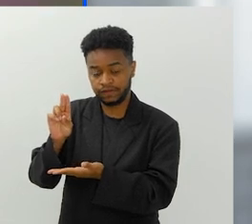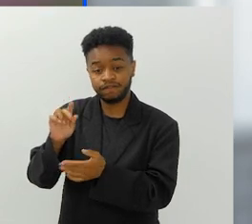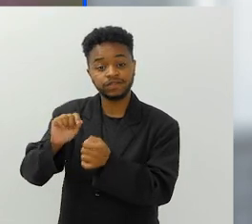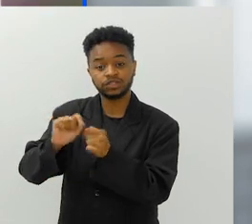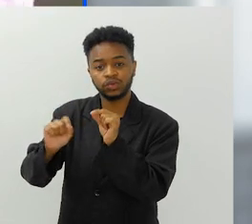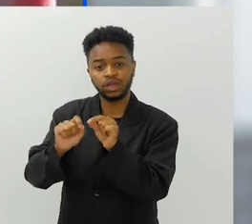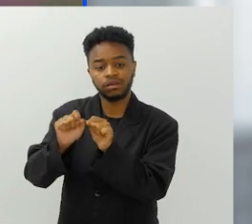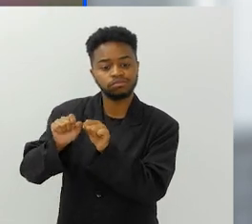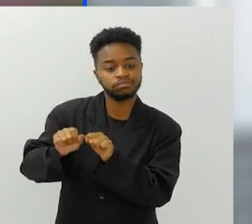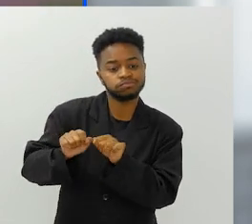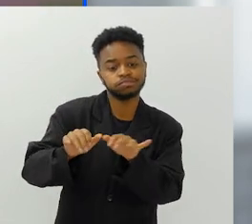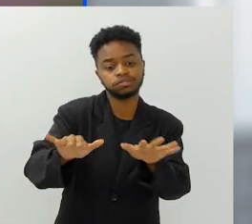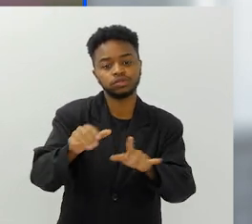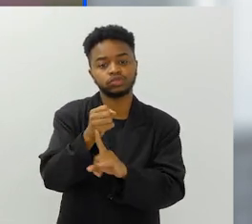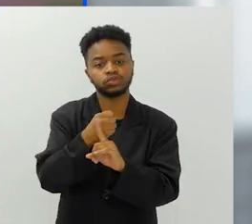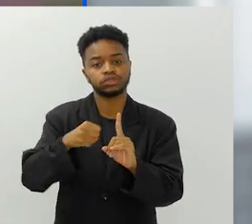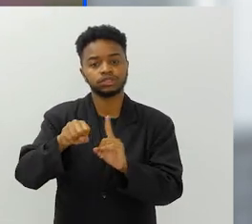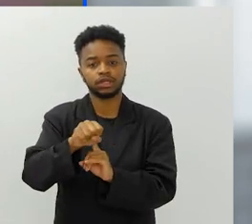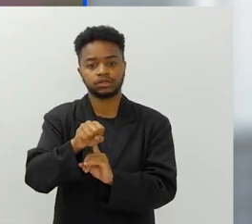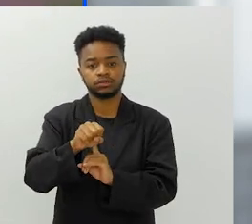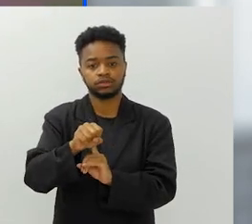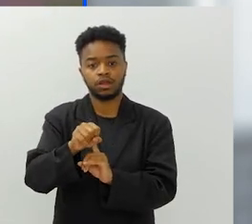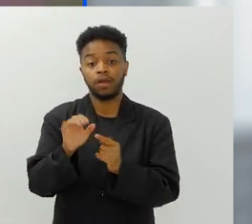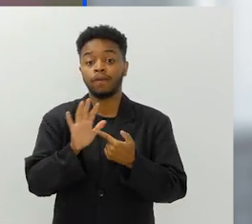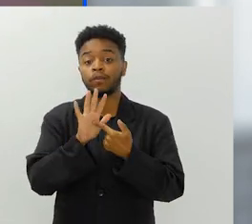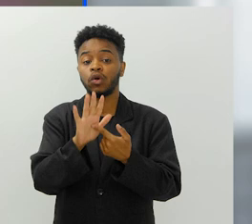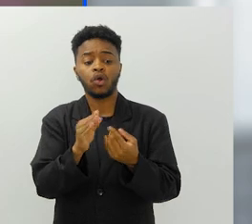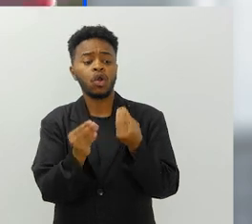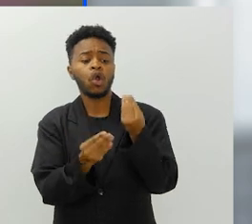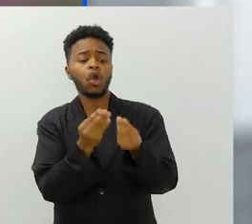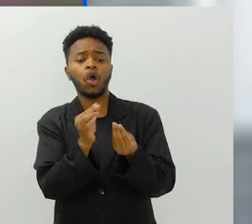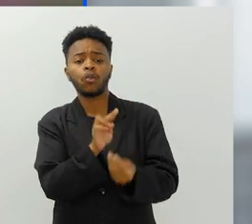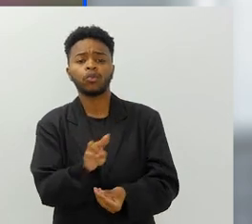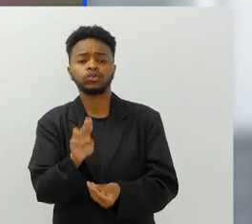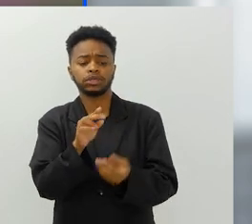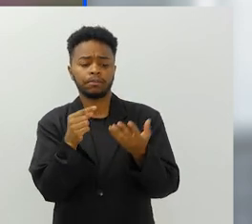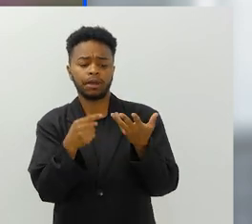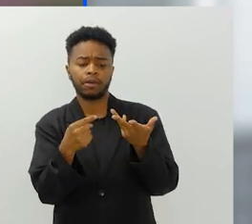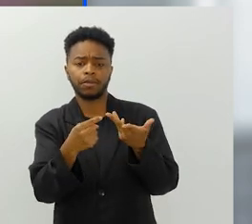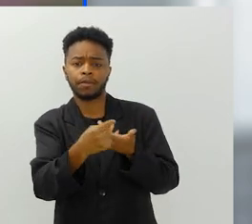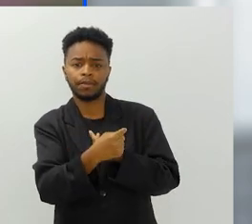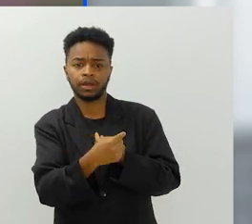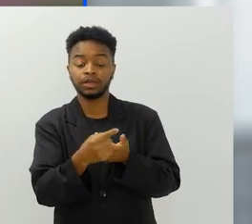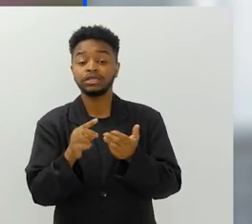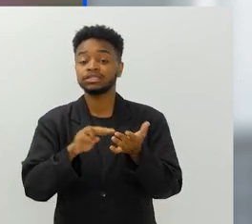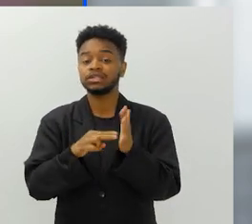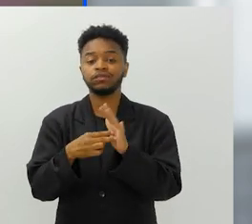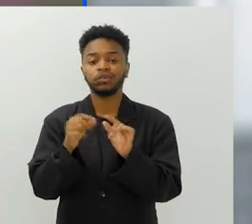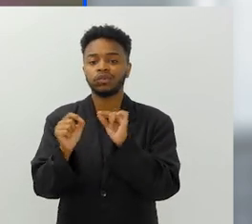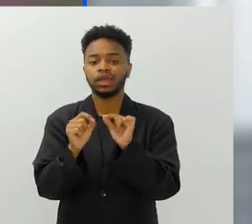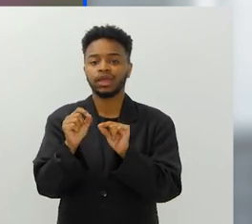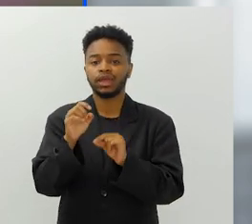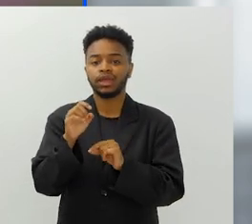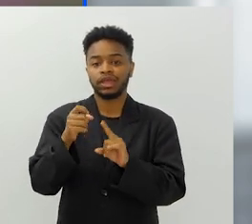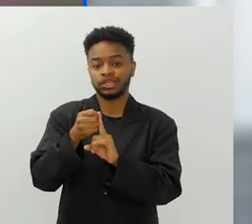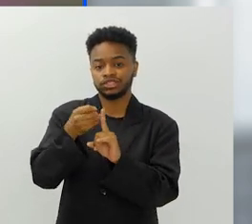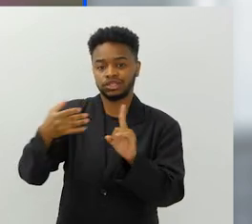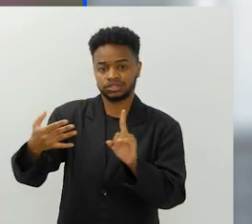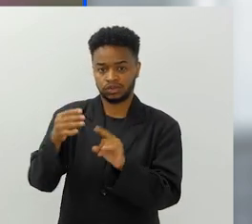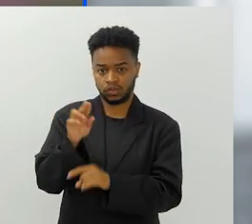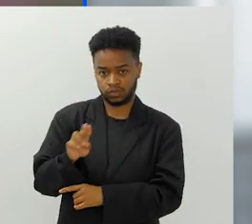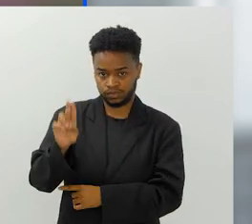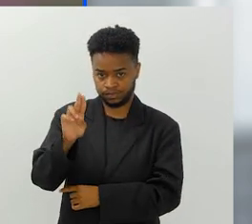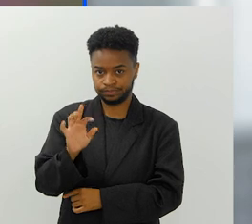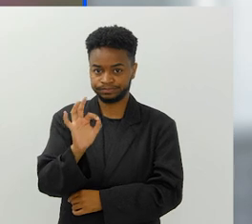colocar isso para a sociedade mostrando como isso pode ser usado de várias maneiras. A gente chama isso de extensão